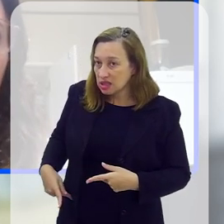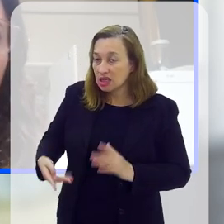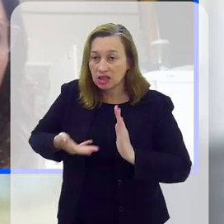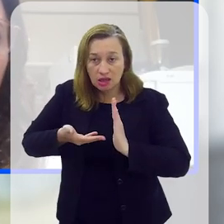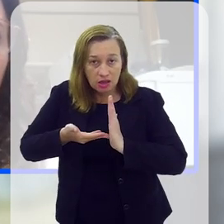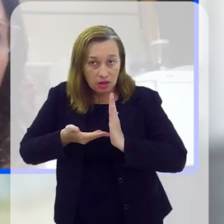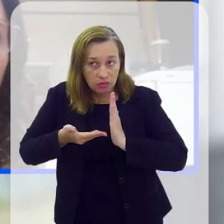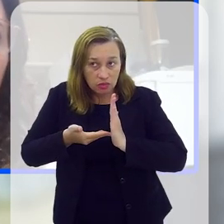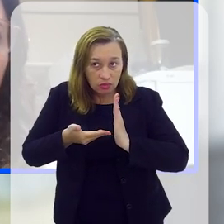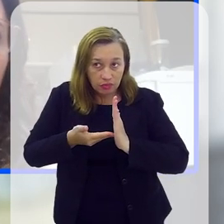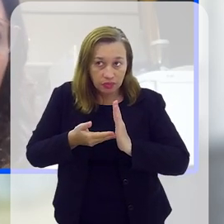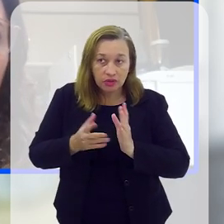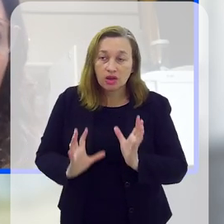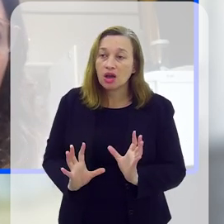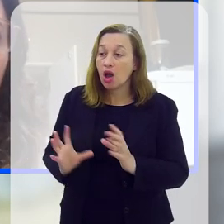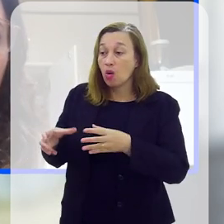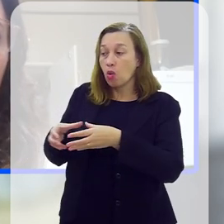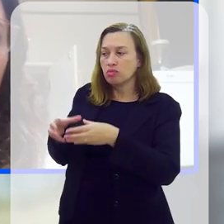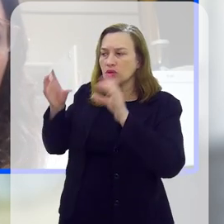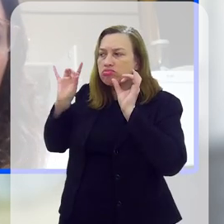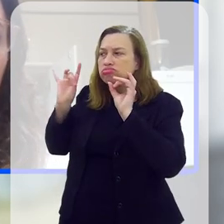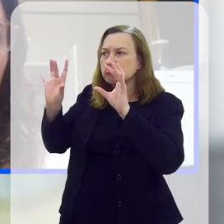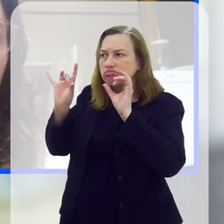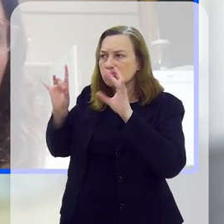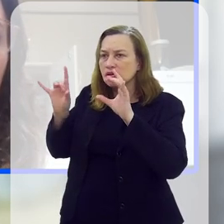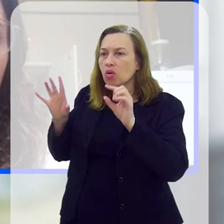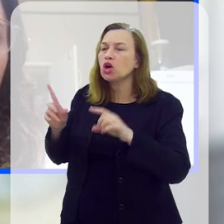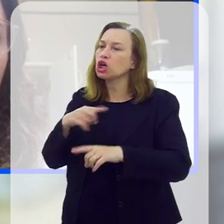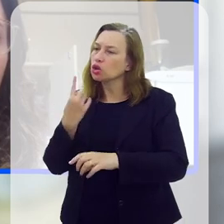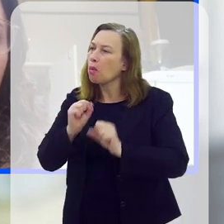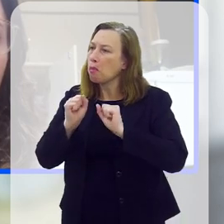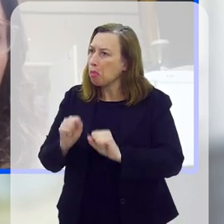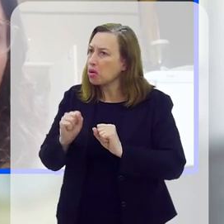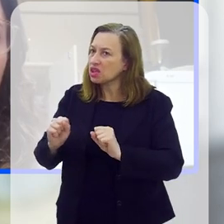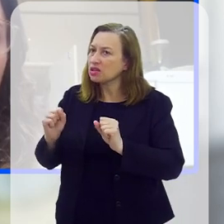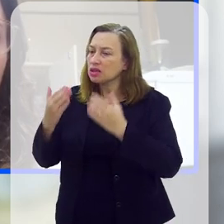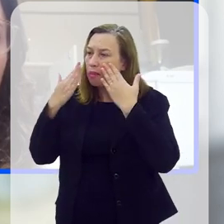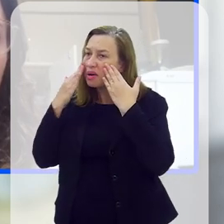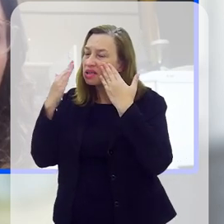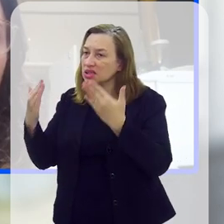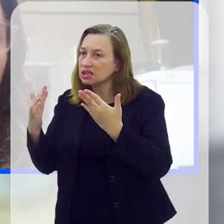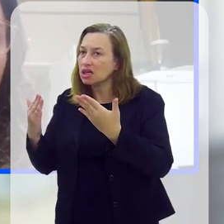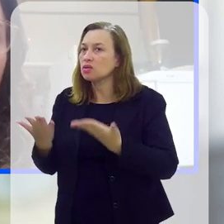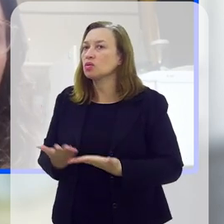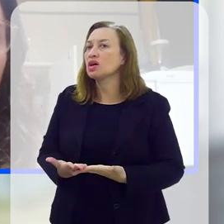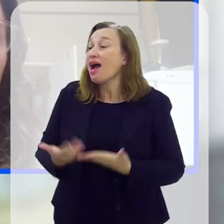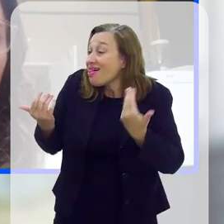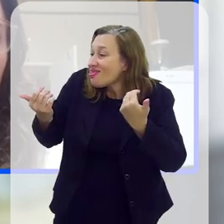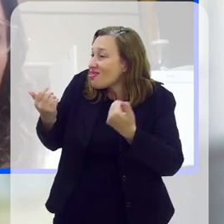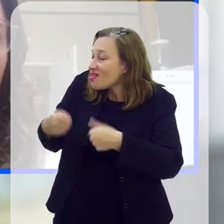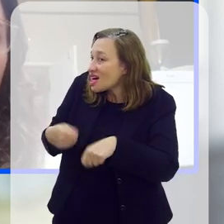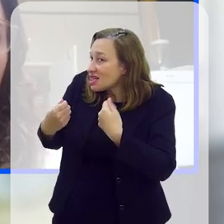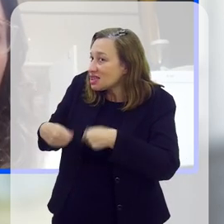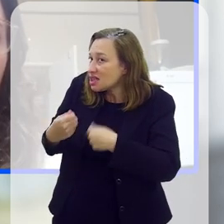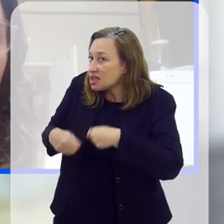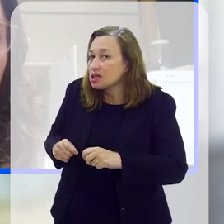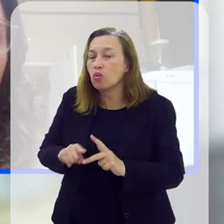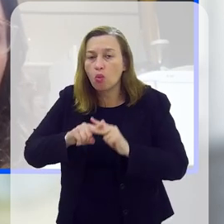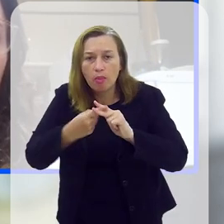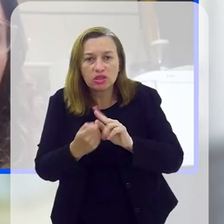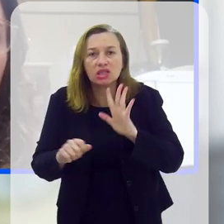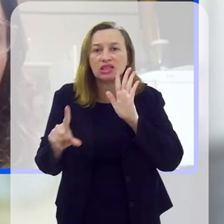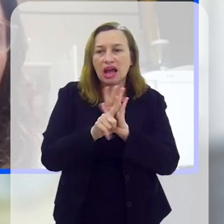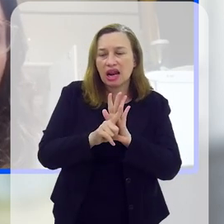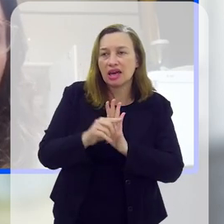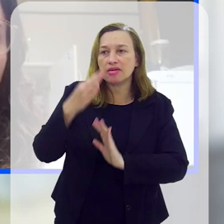presidência da Câmara dos Deputados, à comissão específica também, que a gente possa estar apresentando a